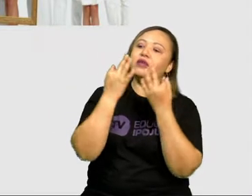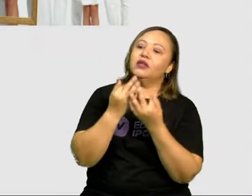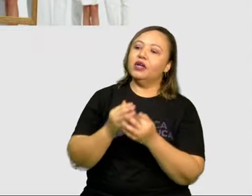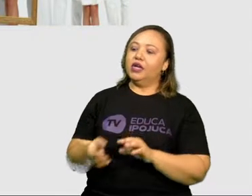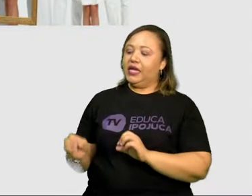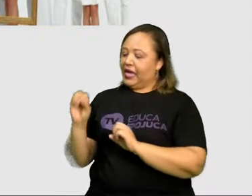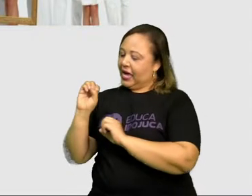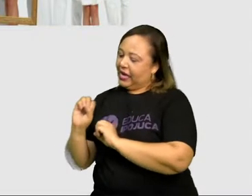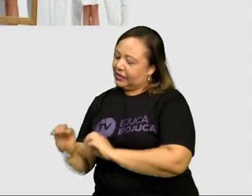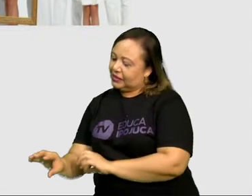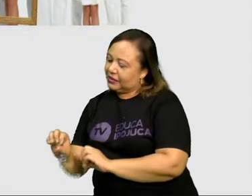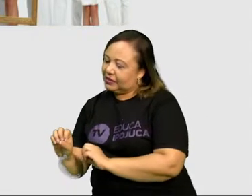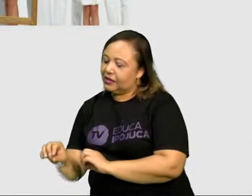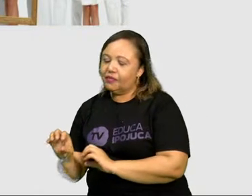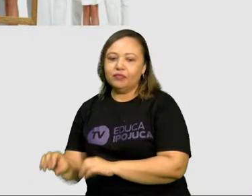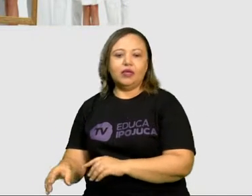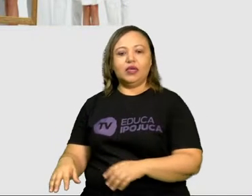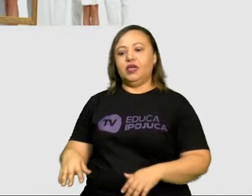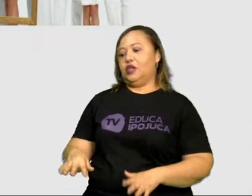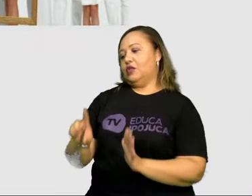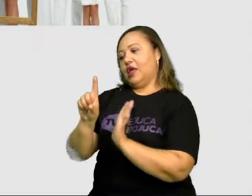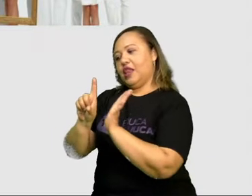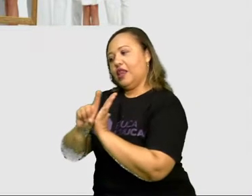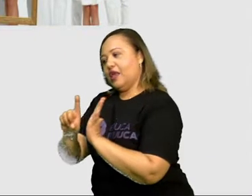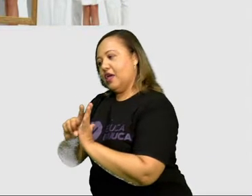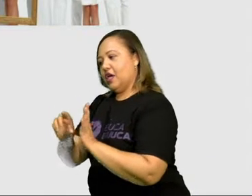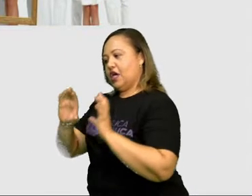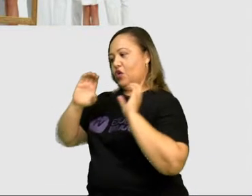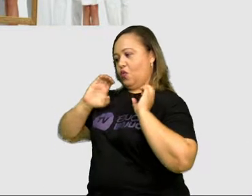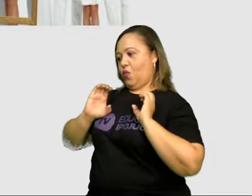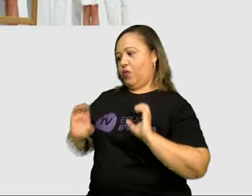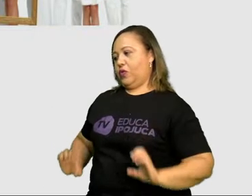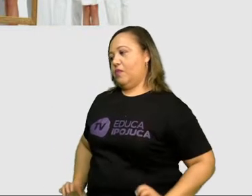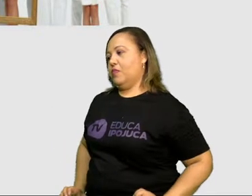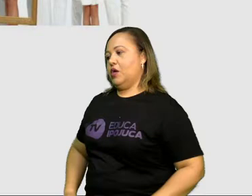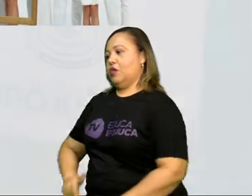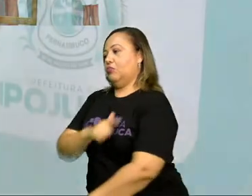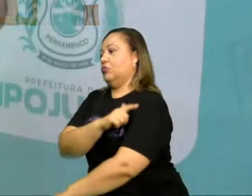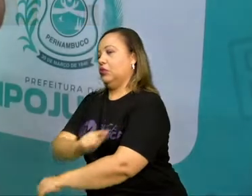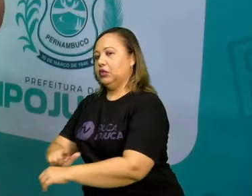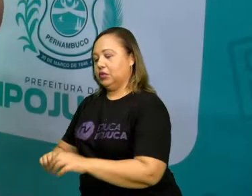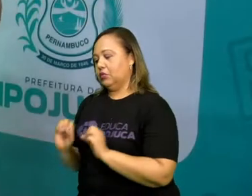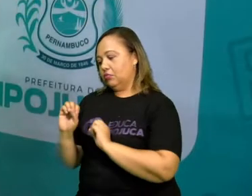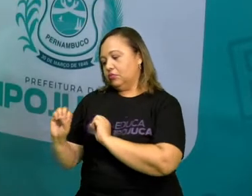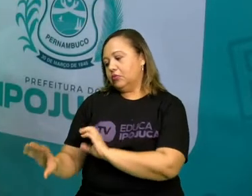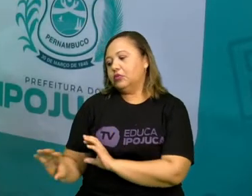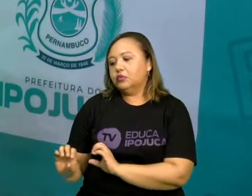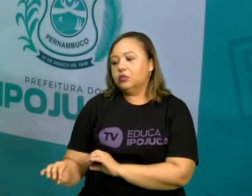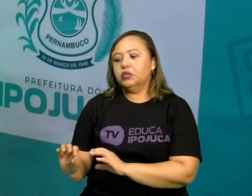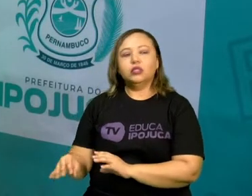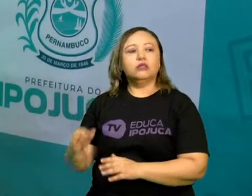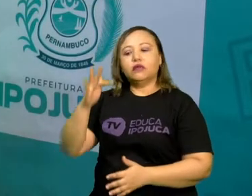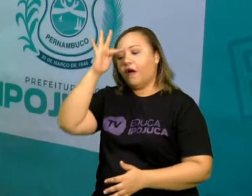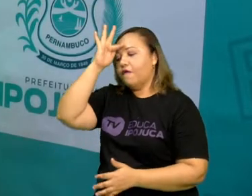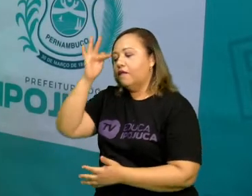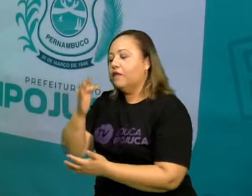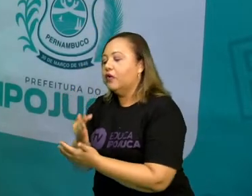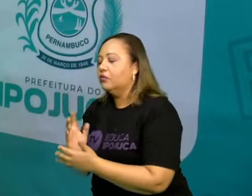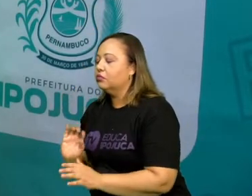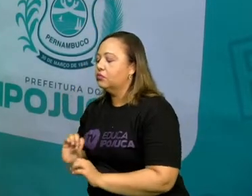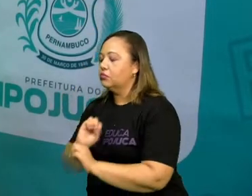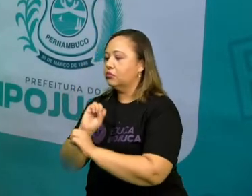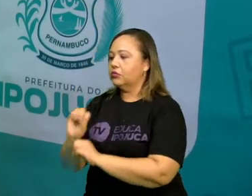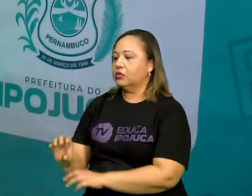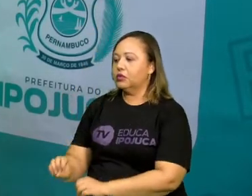das primeiras leis morais, sociais. Que o indivíduo aprende pelo afeto. Então, a família vai ensinando os filhos.